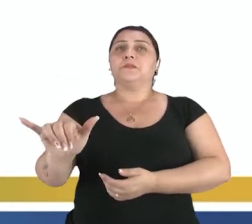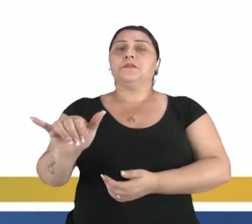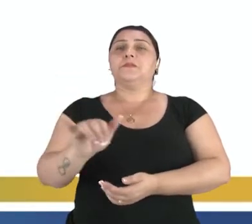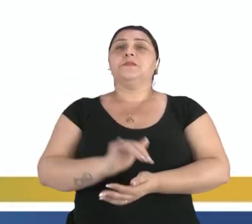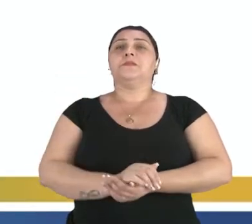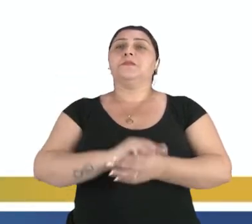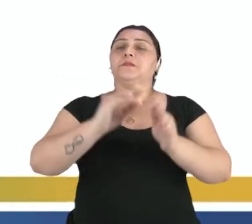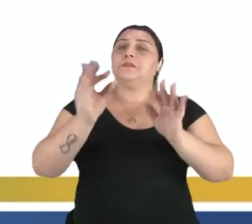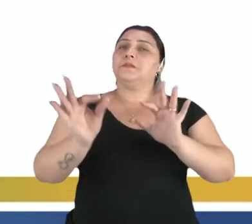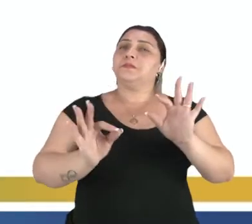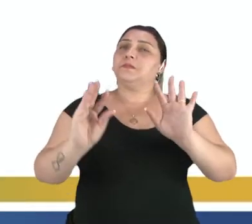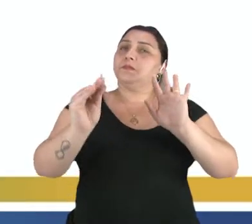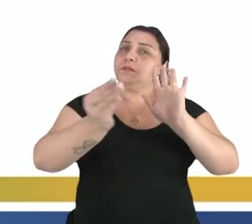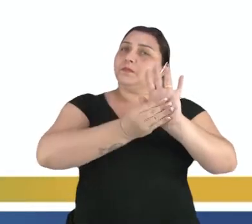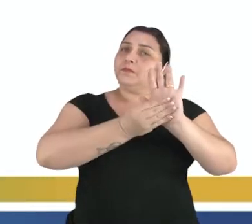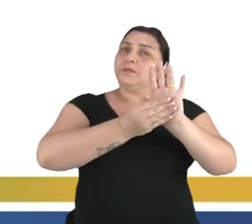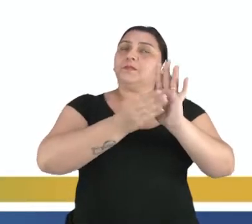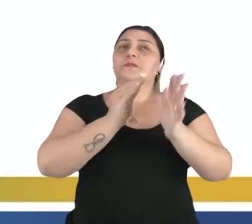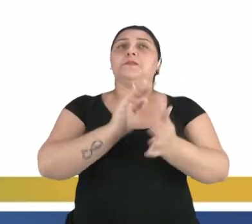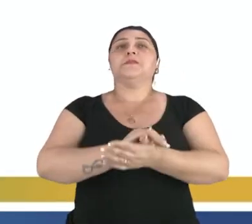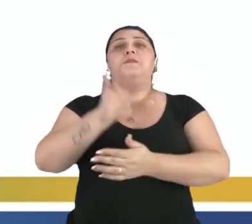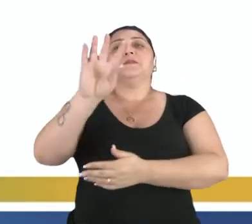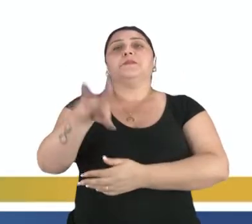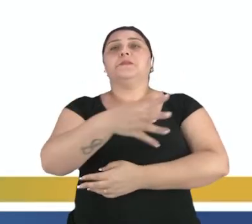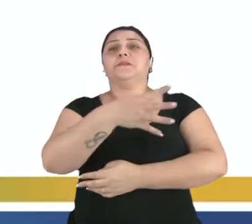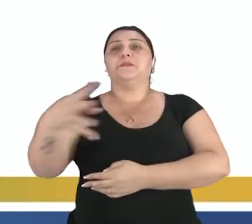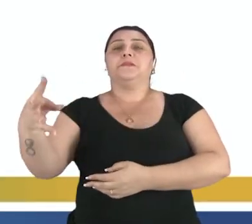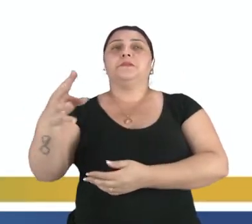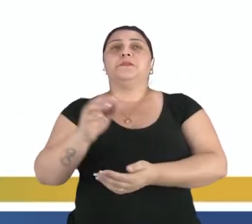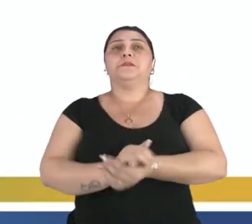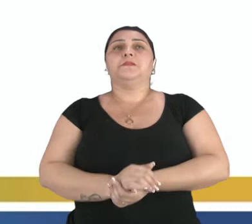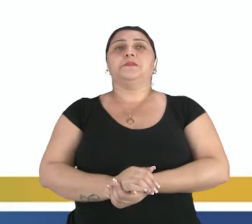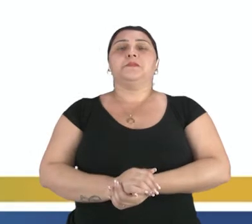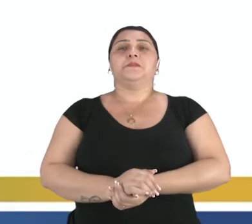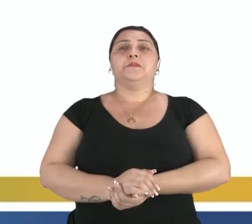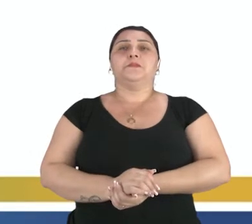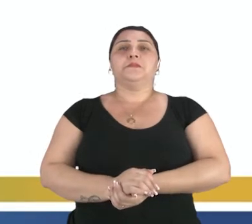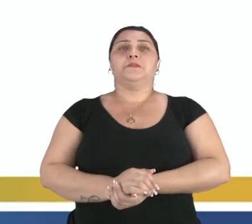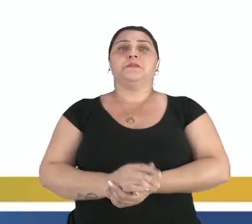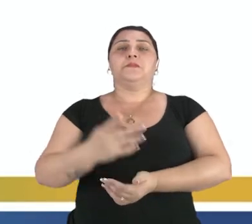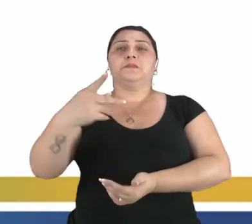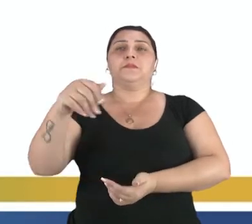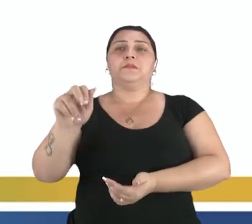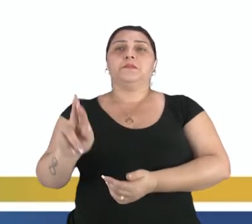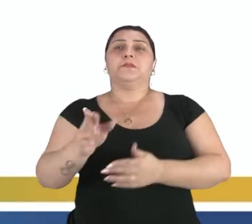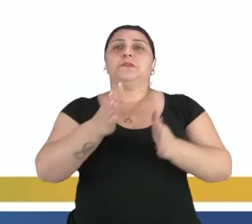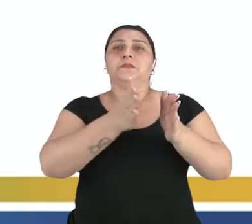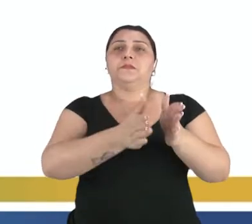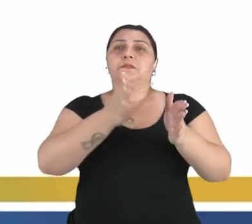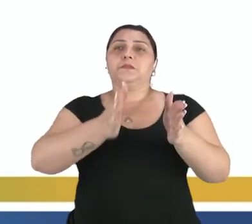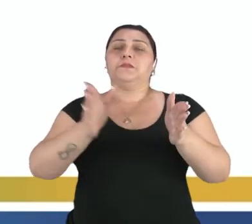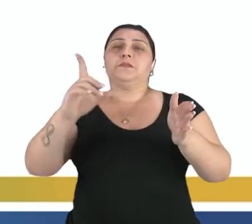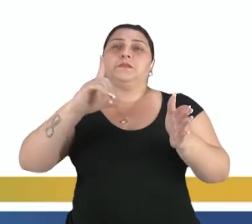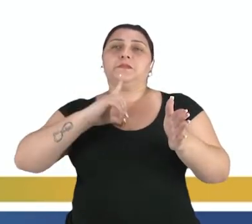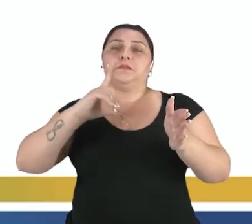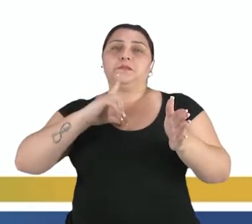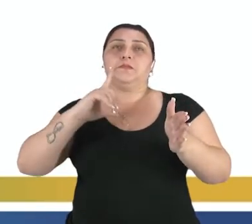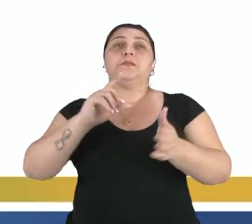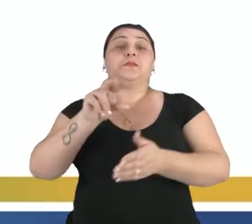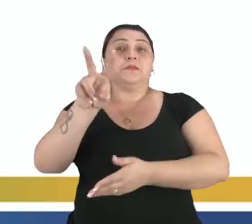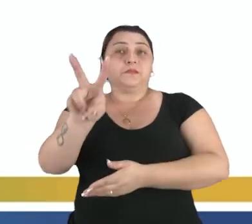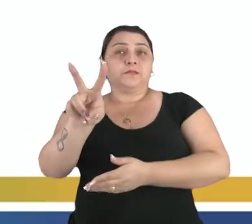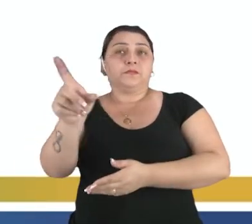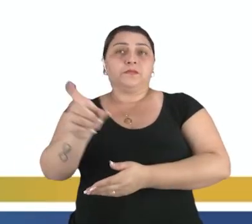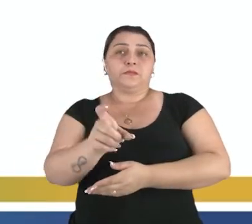aí nós vamos preencher a tabela, a coluna do par ordenado. E aí nós temos o valor de x,